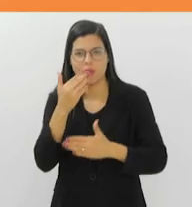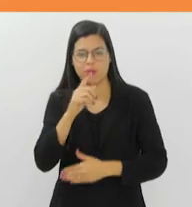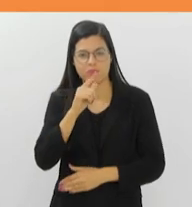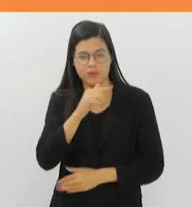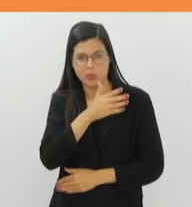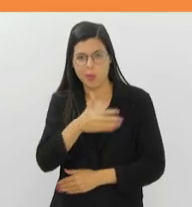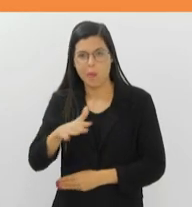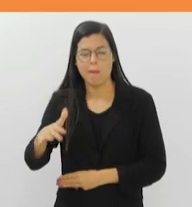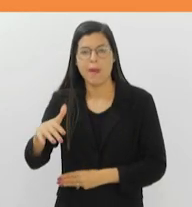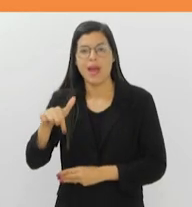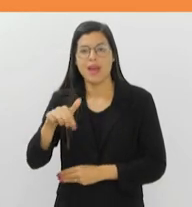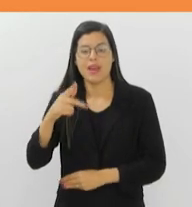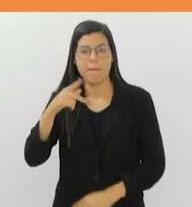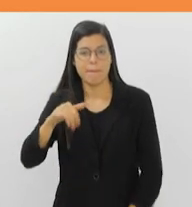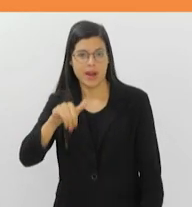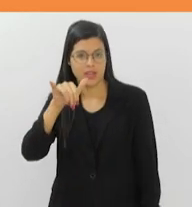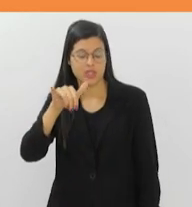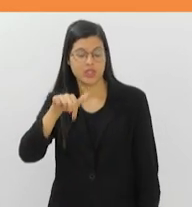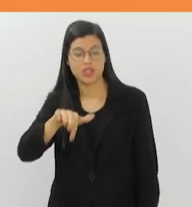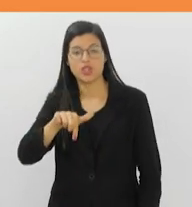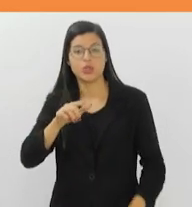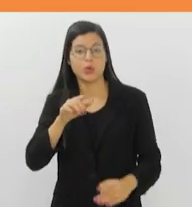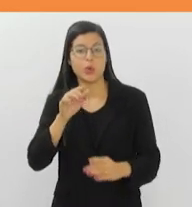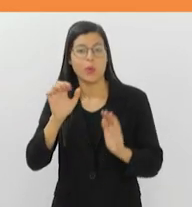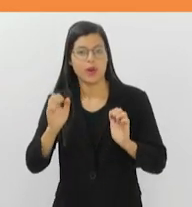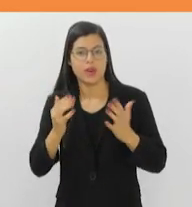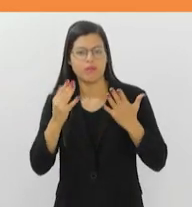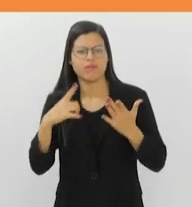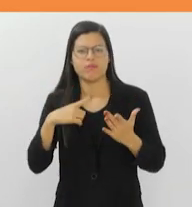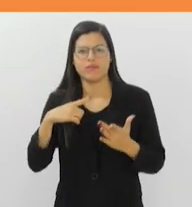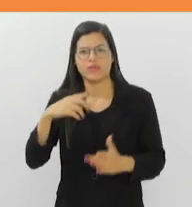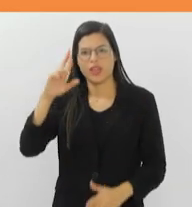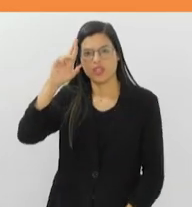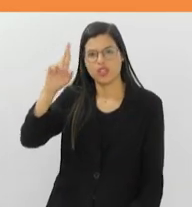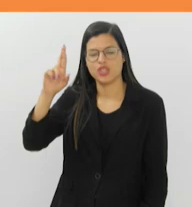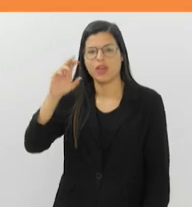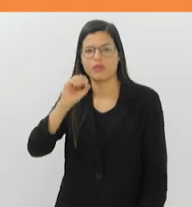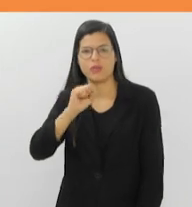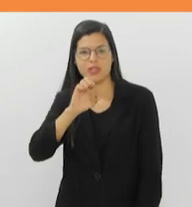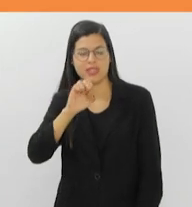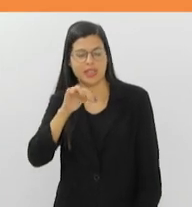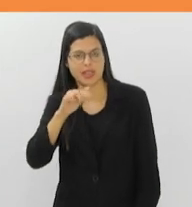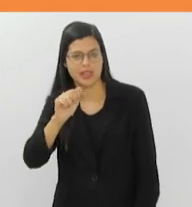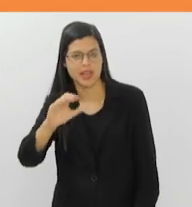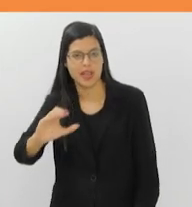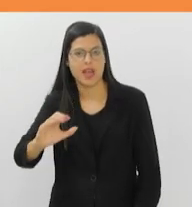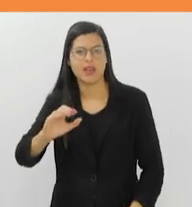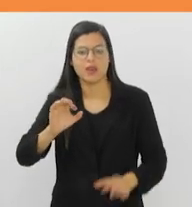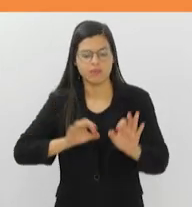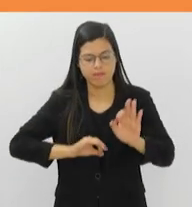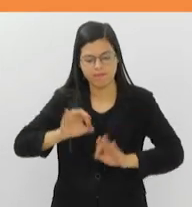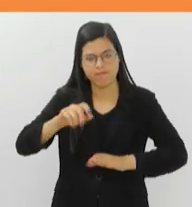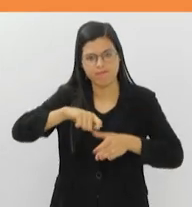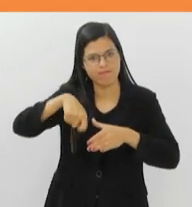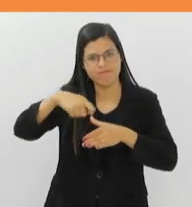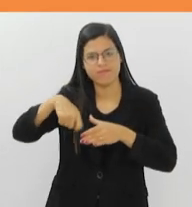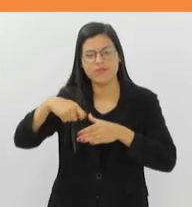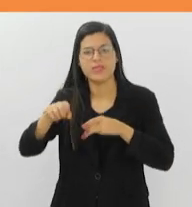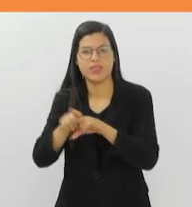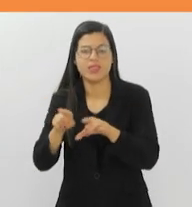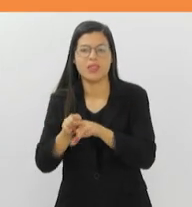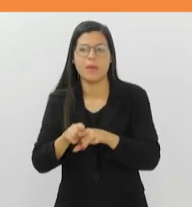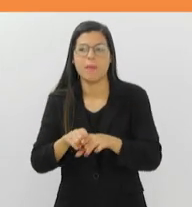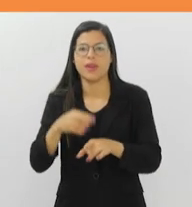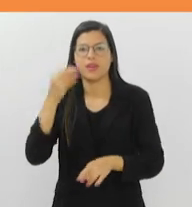Paraty, na Costa Verde. O evento reúne chefes do SENAC para a Cozinha Show, com preparação de receitas ao vivo, e degustação de